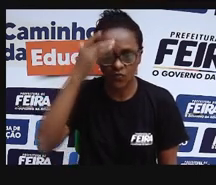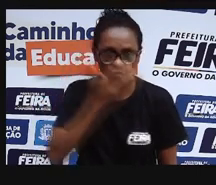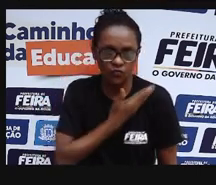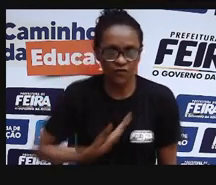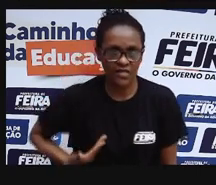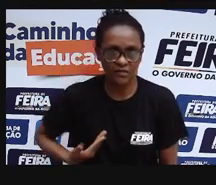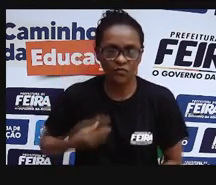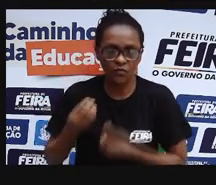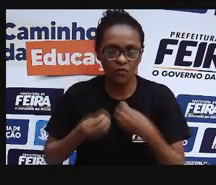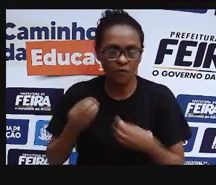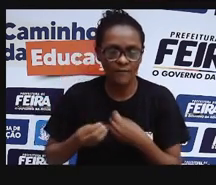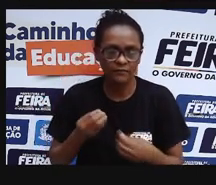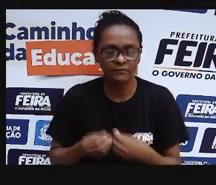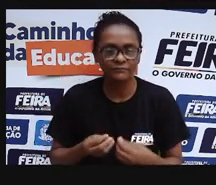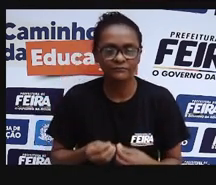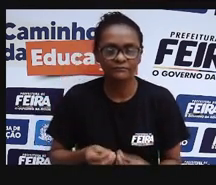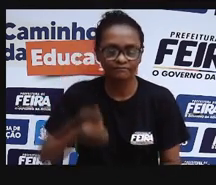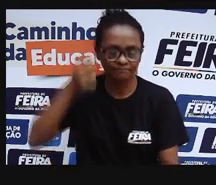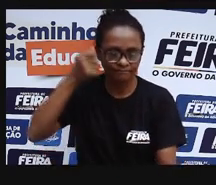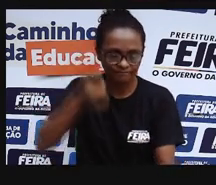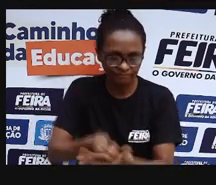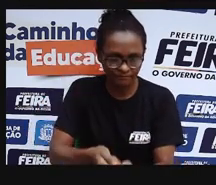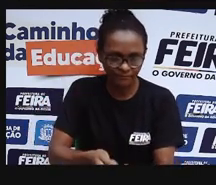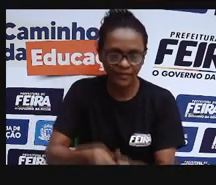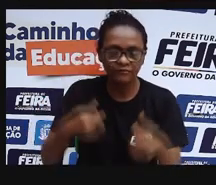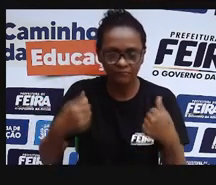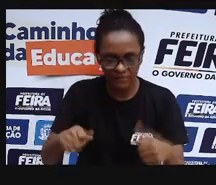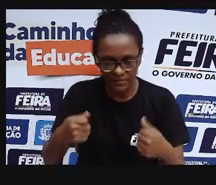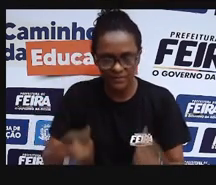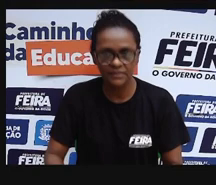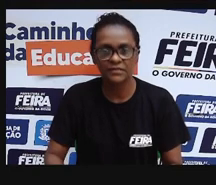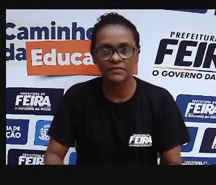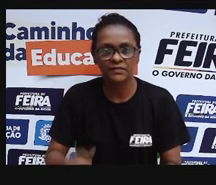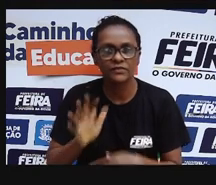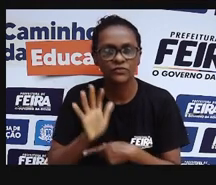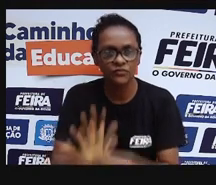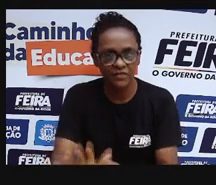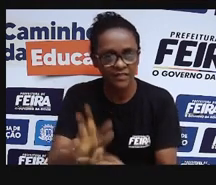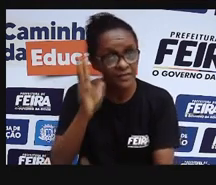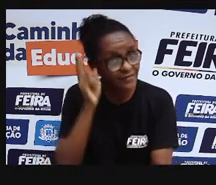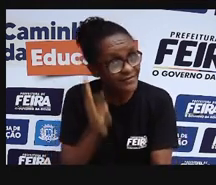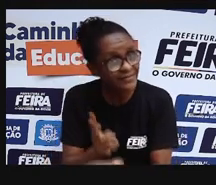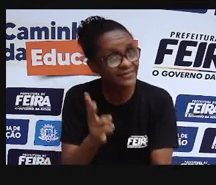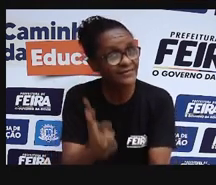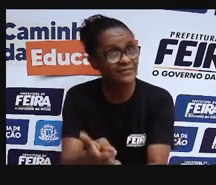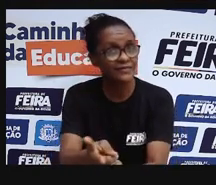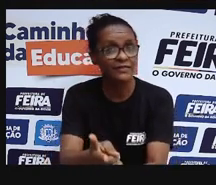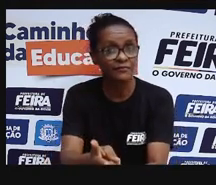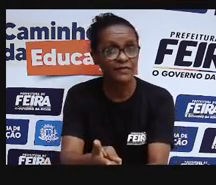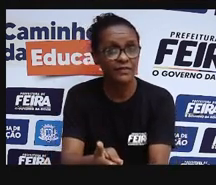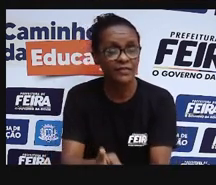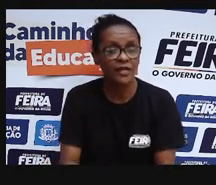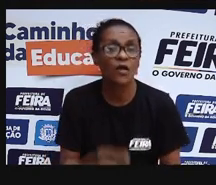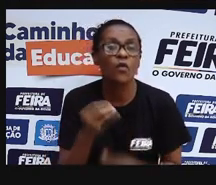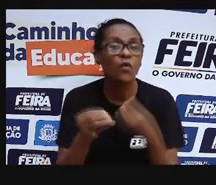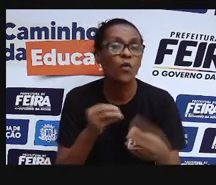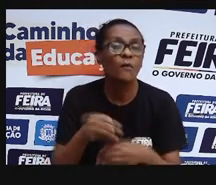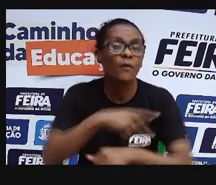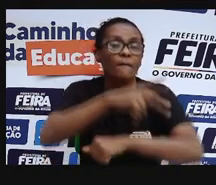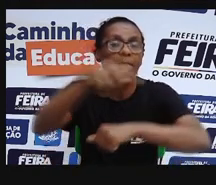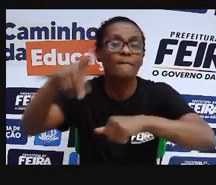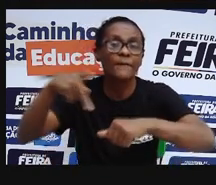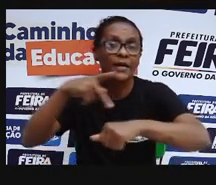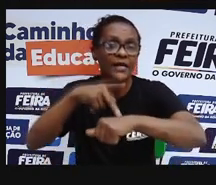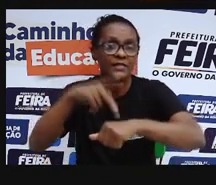Estado aqui, quando a gente fala Estado, não é só, por exemplo, a Bahia, Estado Bahia, mas o Estado enquanto país, tá?